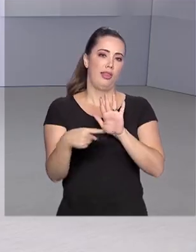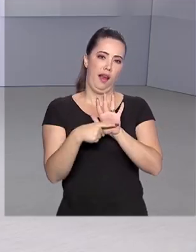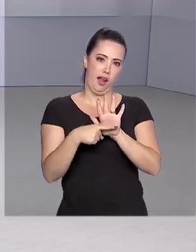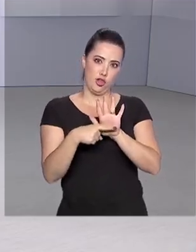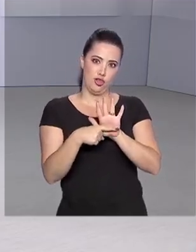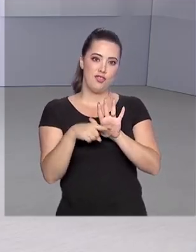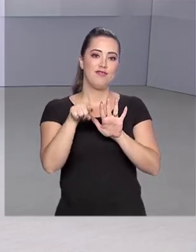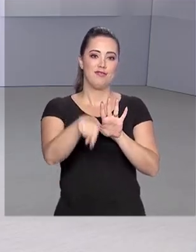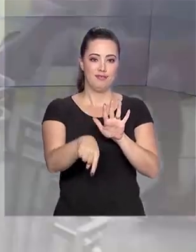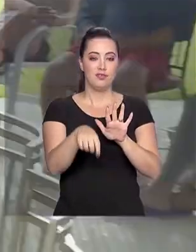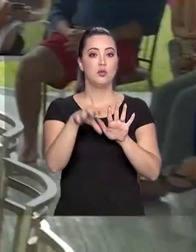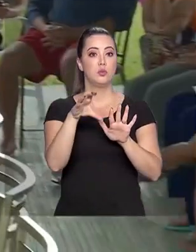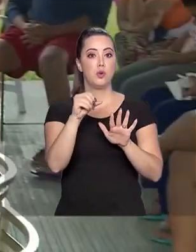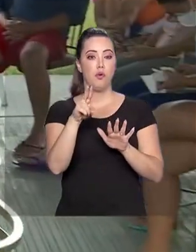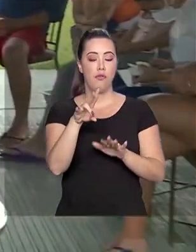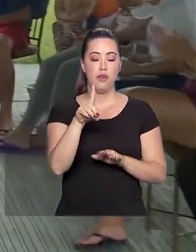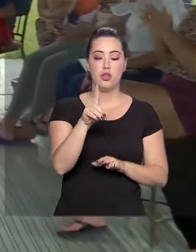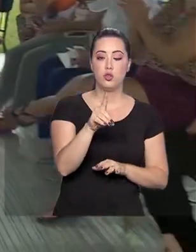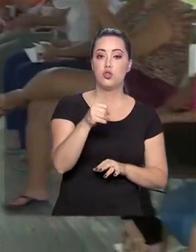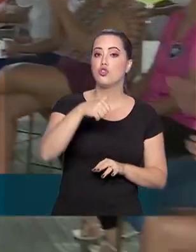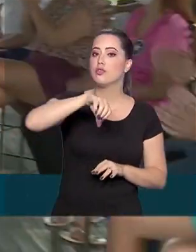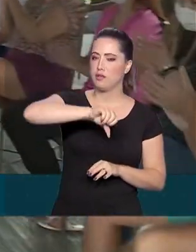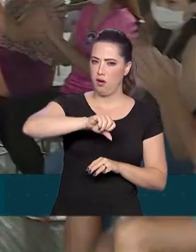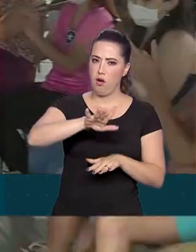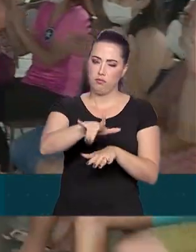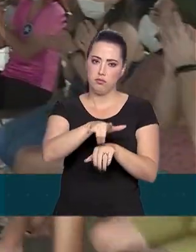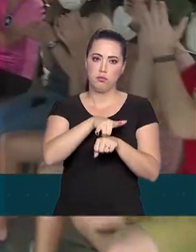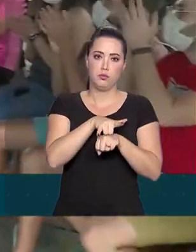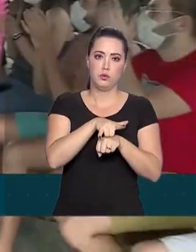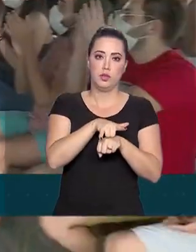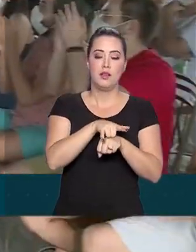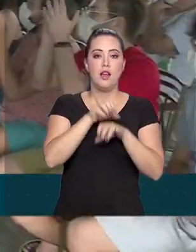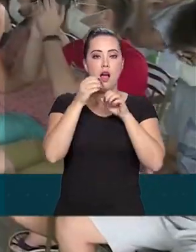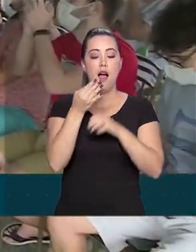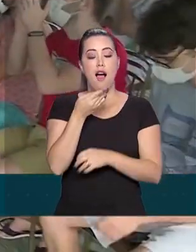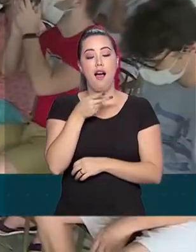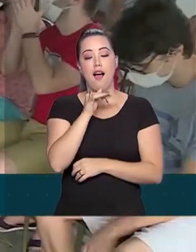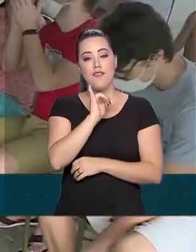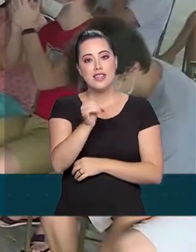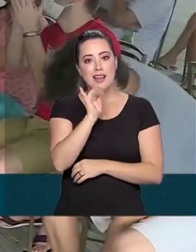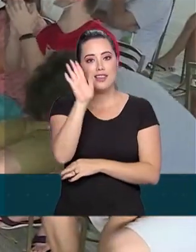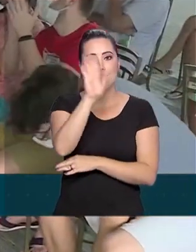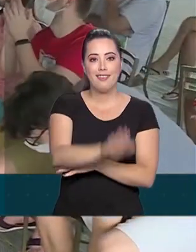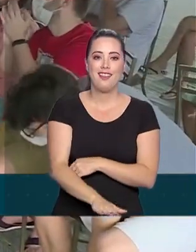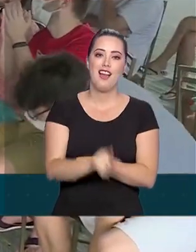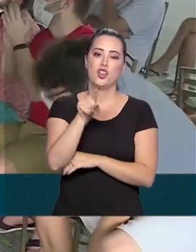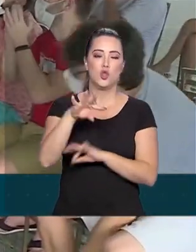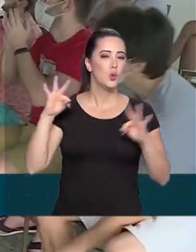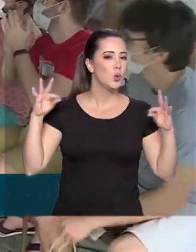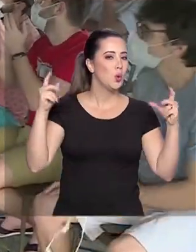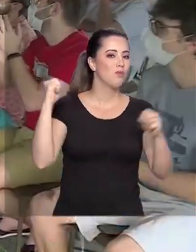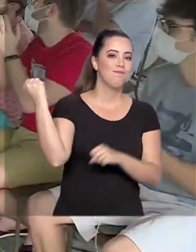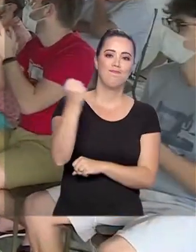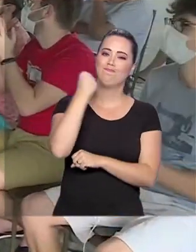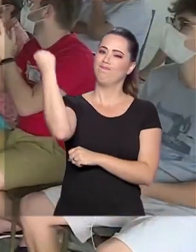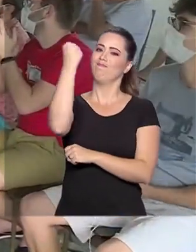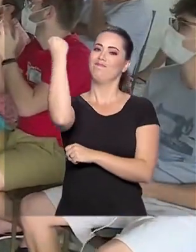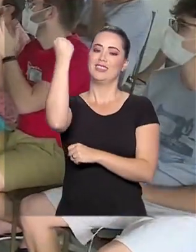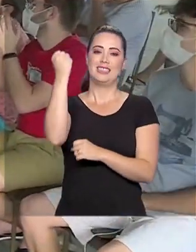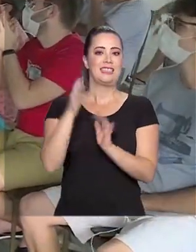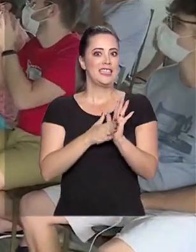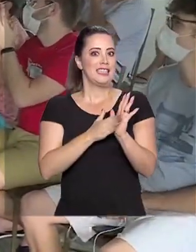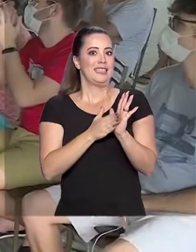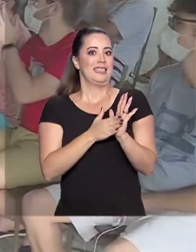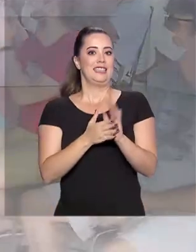o Covid-19. No início da tarde, os resultados foram repassados ao grupo em primeira mão e todos receberam a notícia com